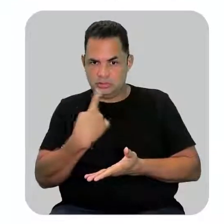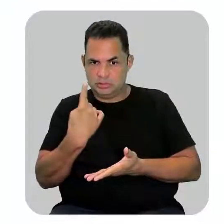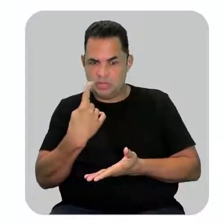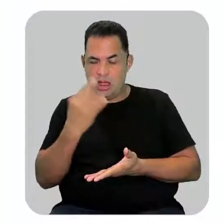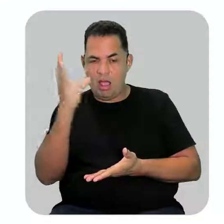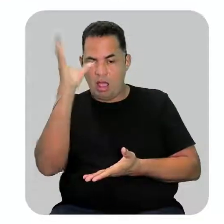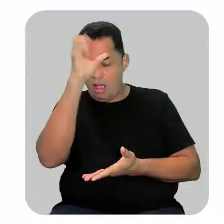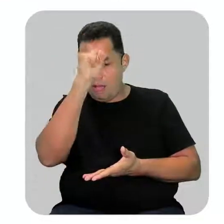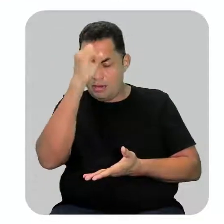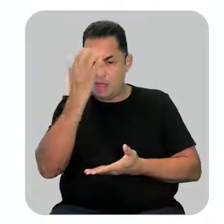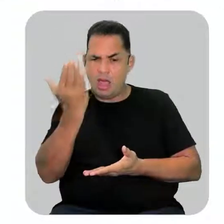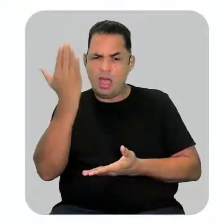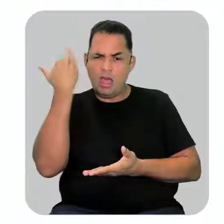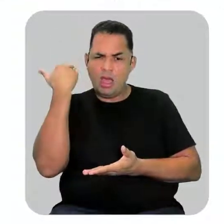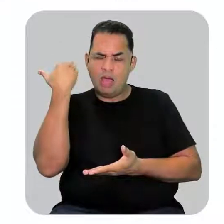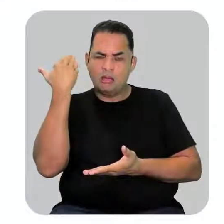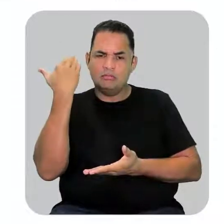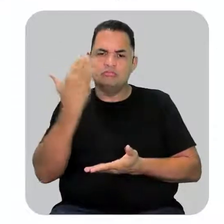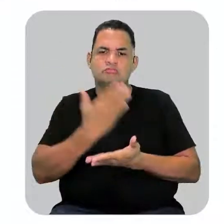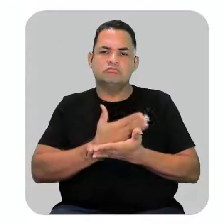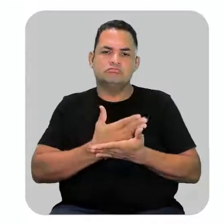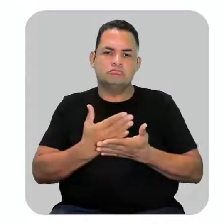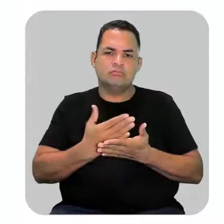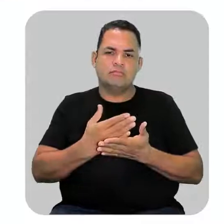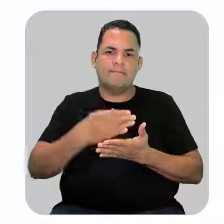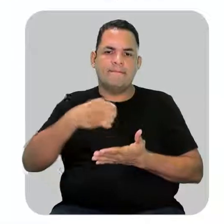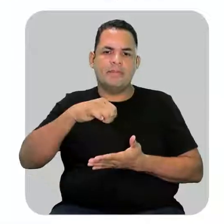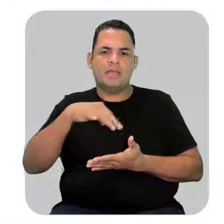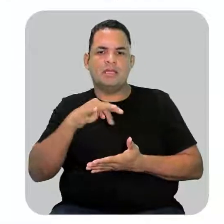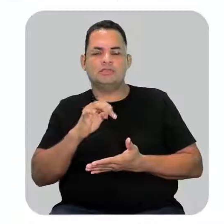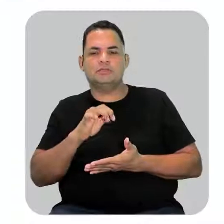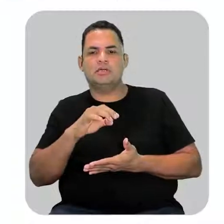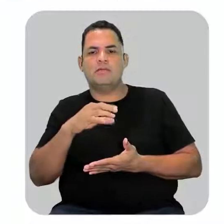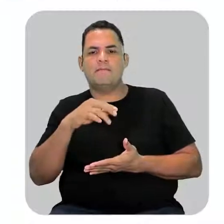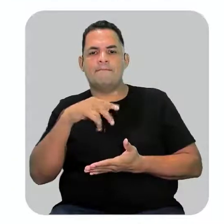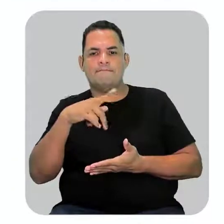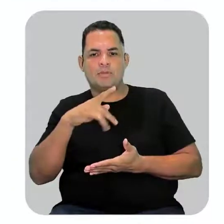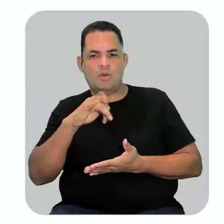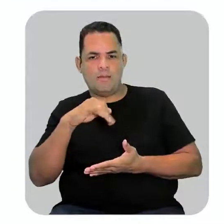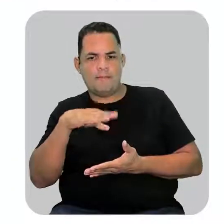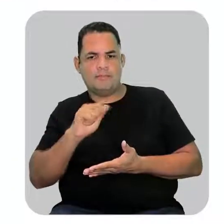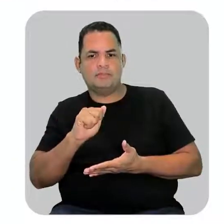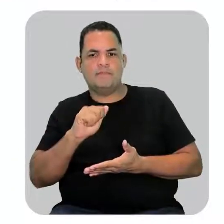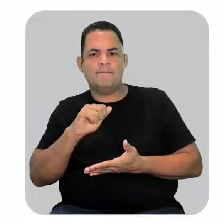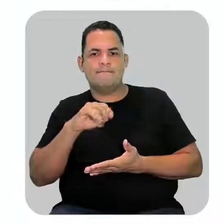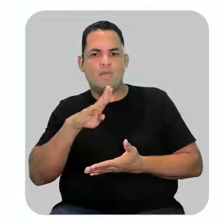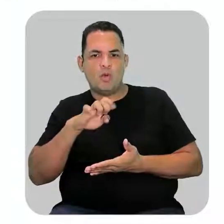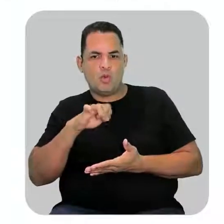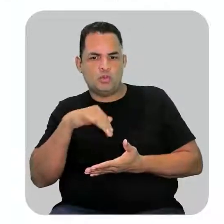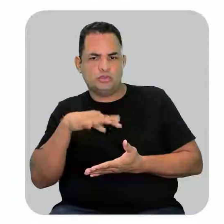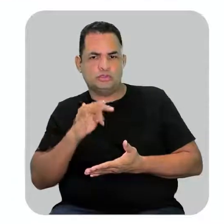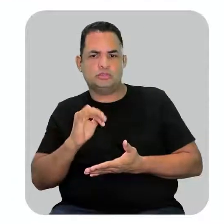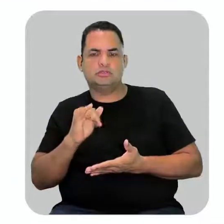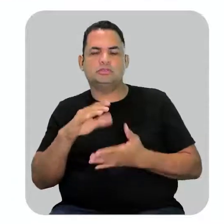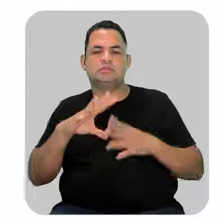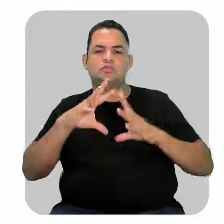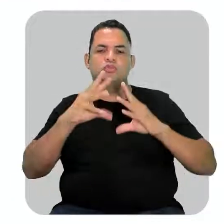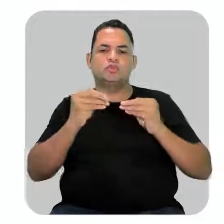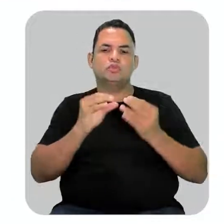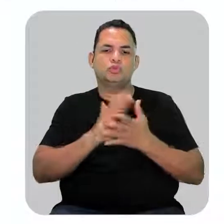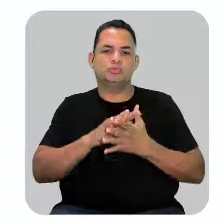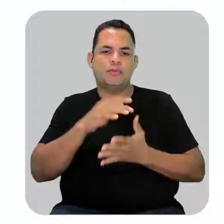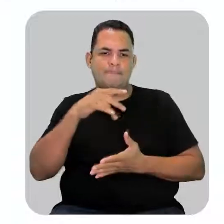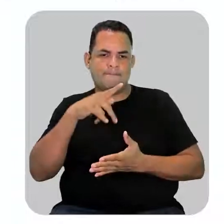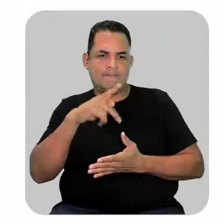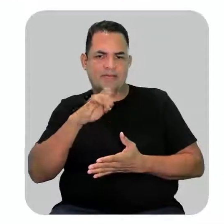aprendeu lá no início. Met, et, prop, but, são todos os prefixos